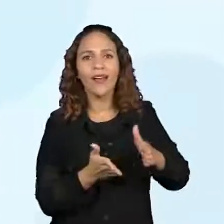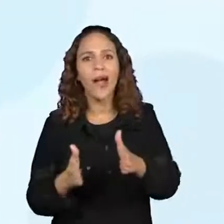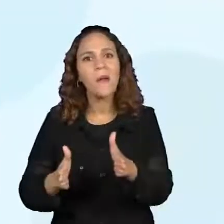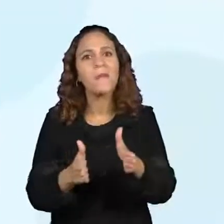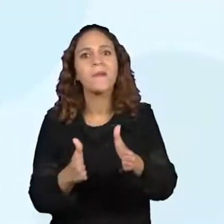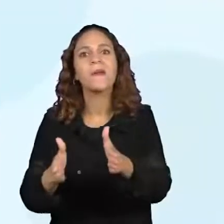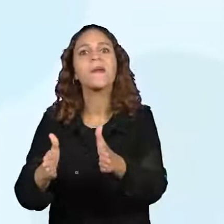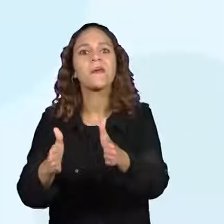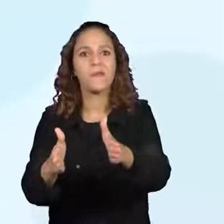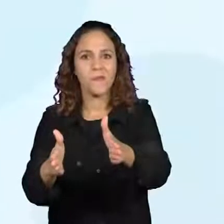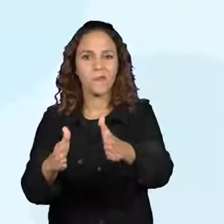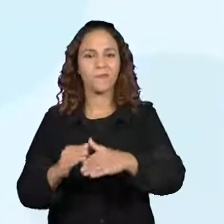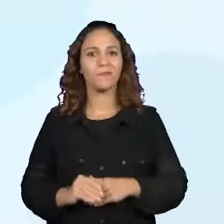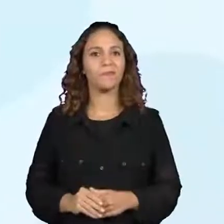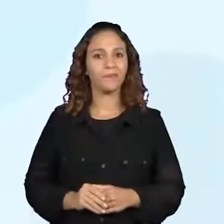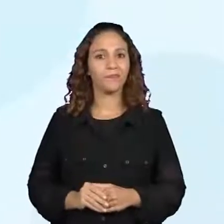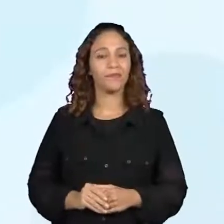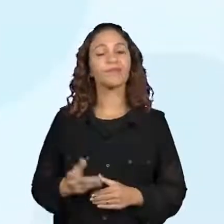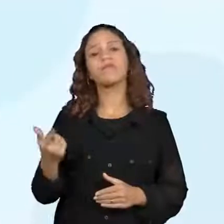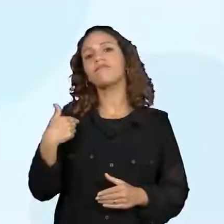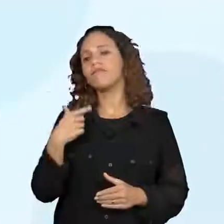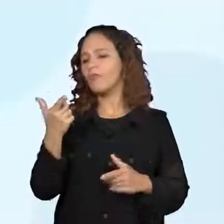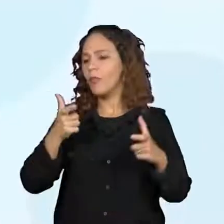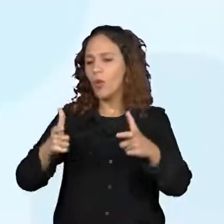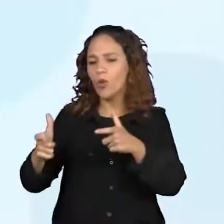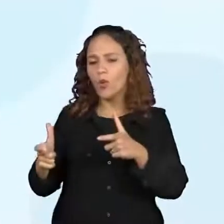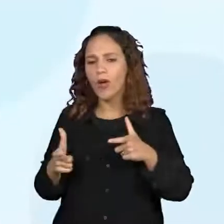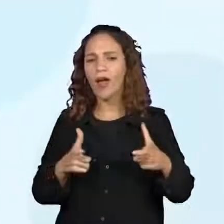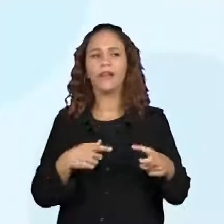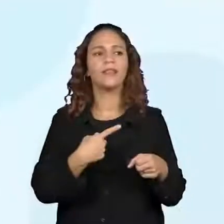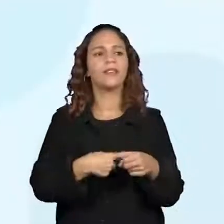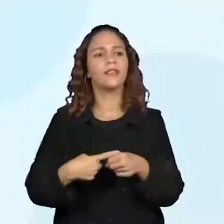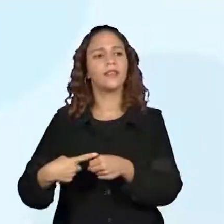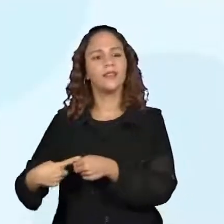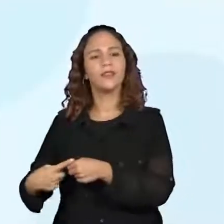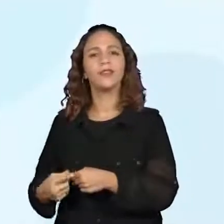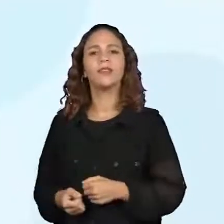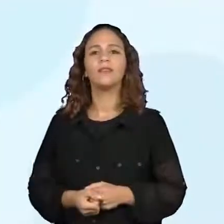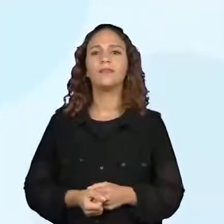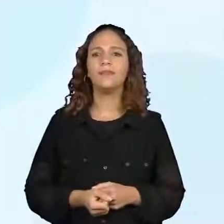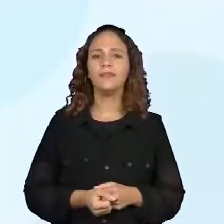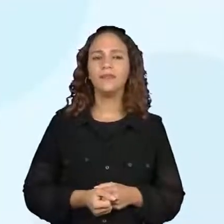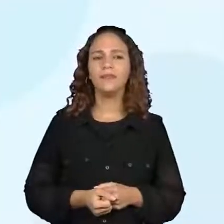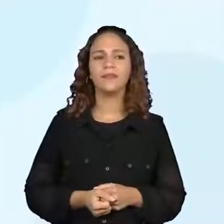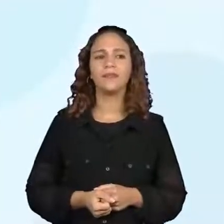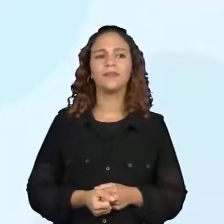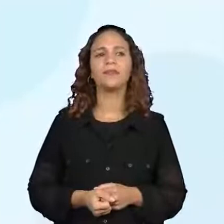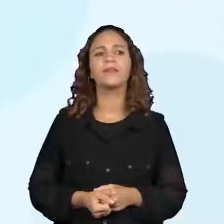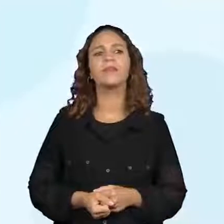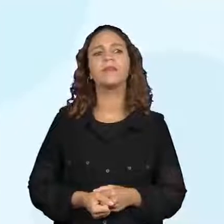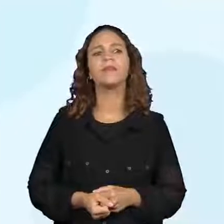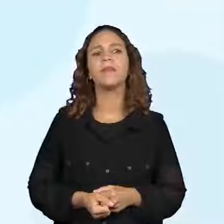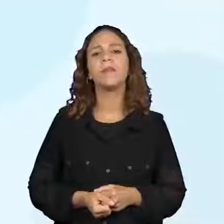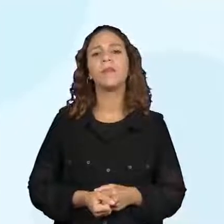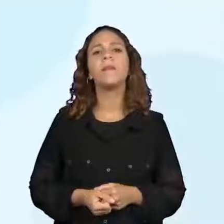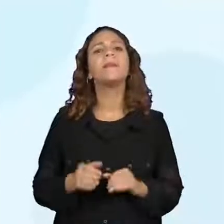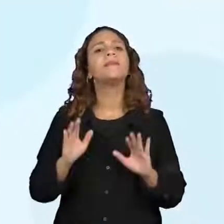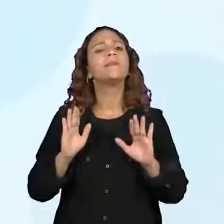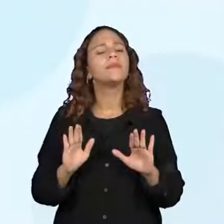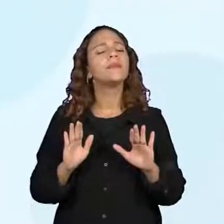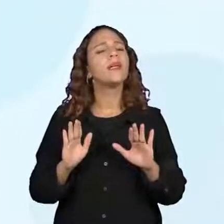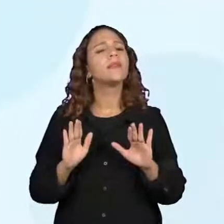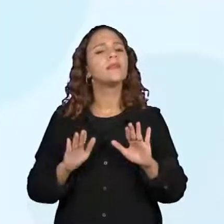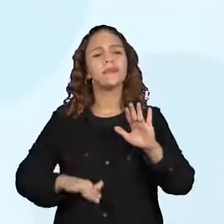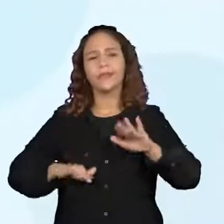que precisamos nos locomover aí na cidade e ele vai nos conduzindo. Mas, olha, muitas vezes não temos,